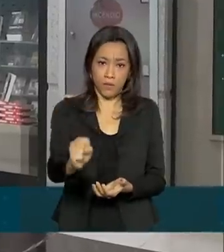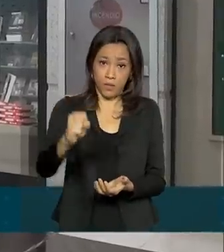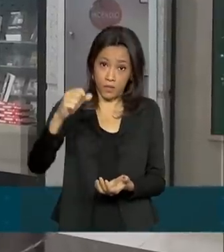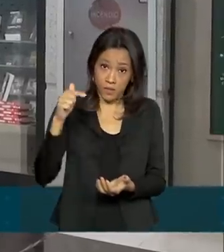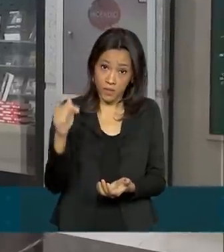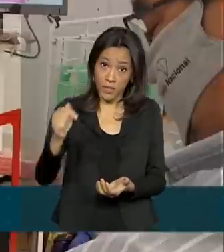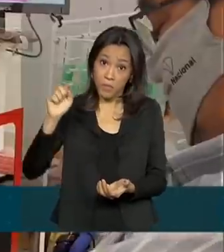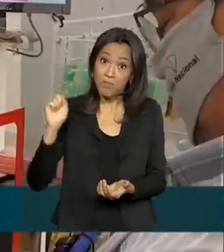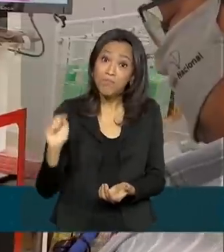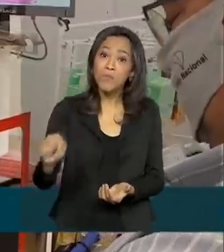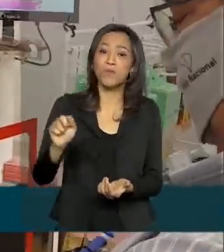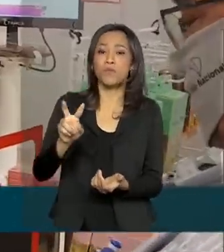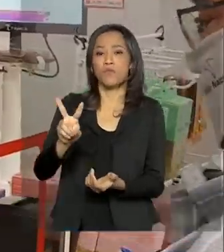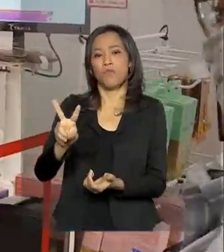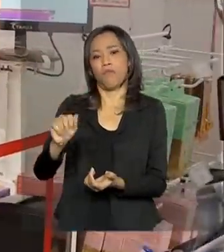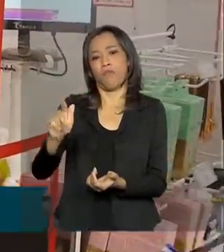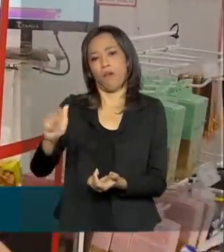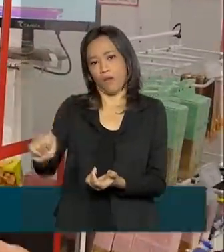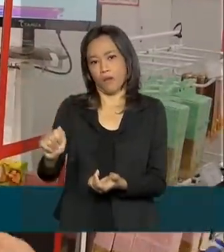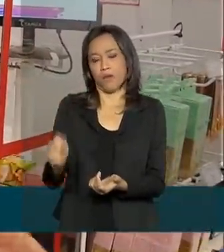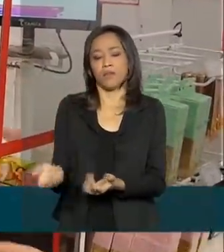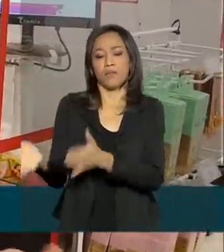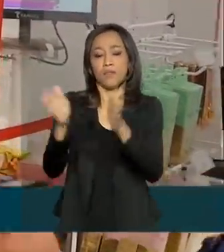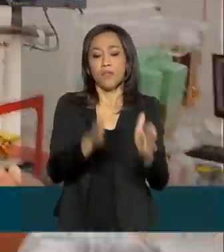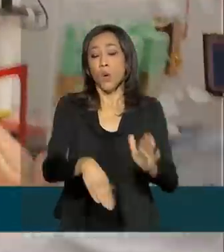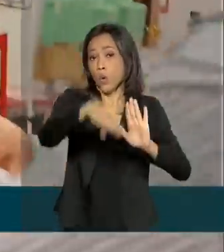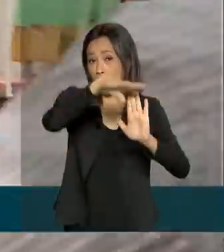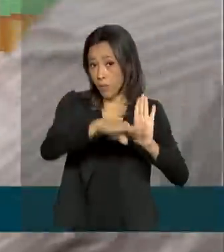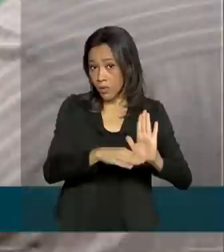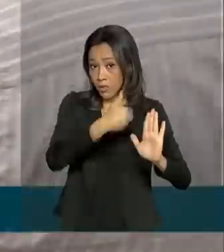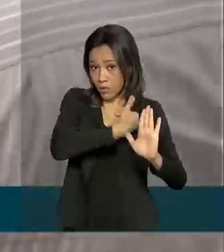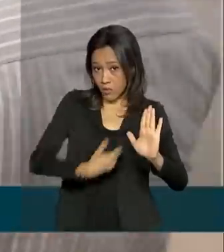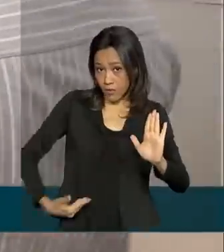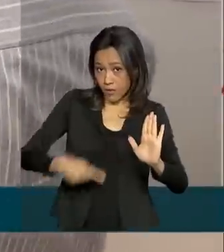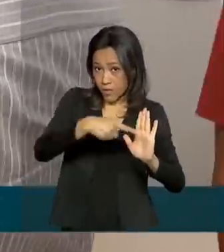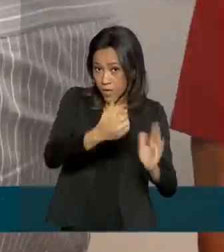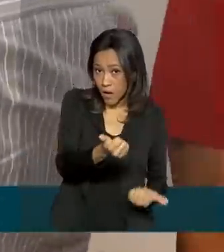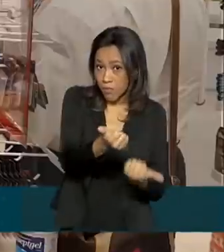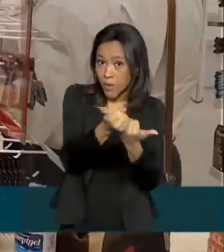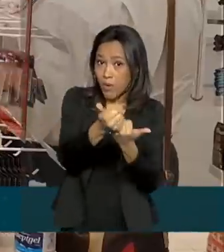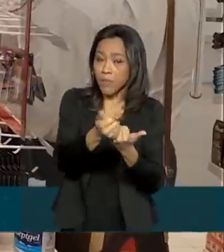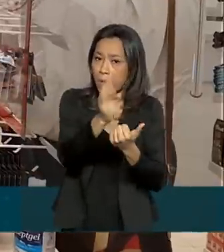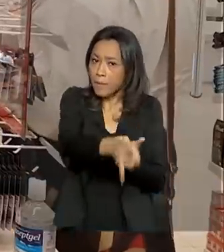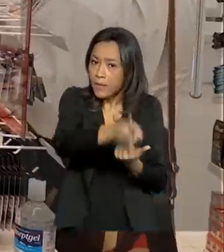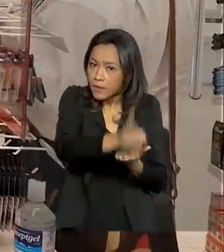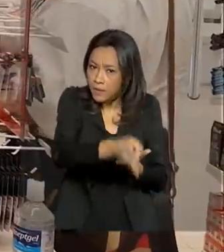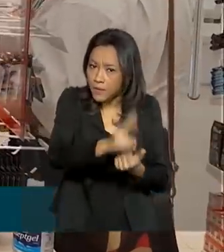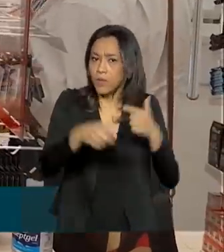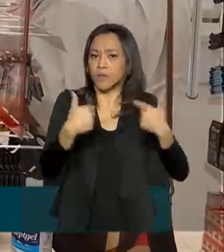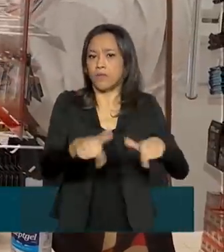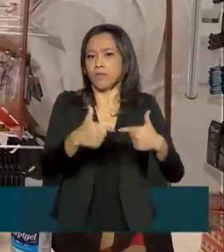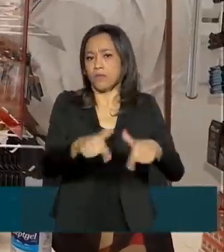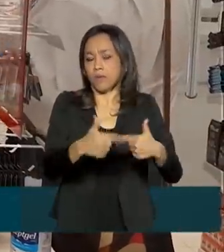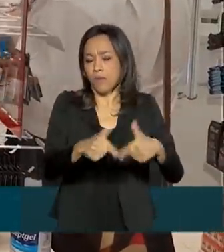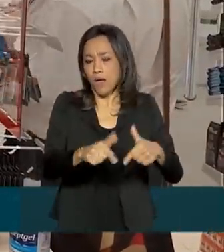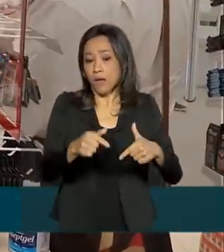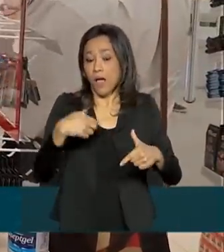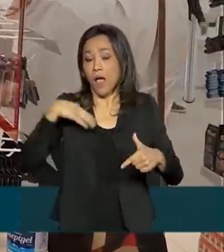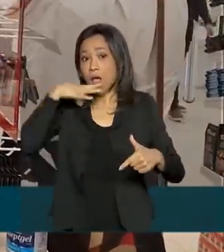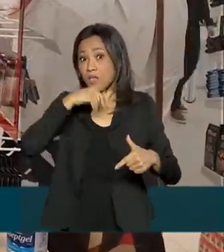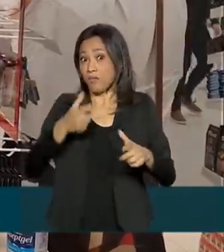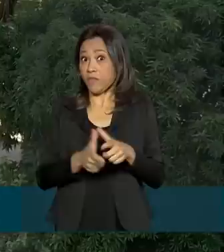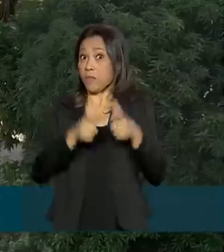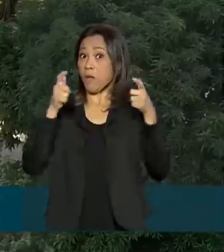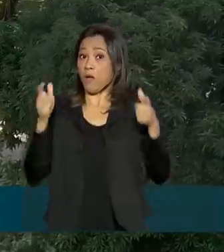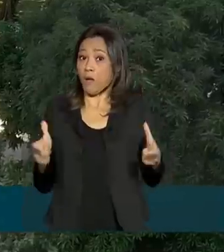vagas. O programa emergencial de manutenção do emprego e da renda evitou que este número fosse ainda maior. E